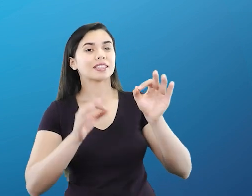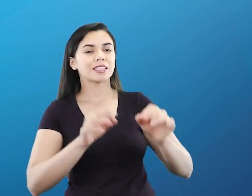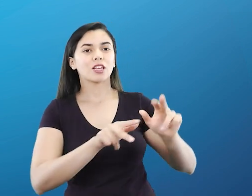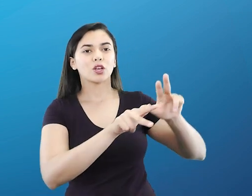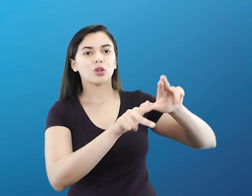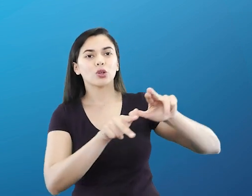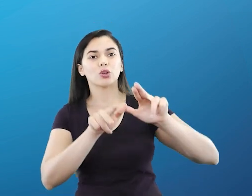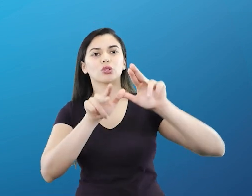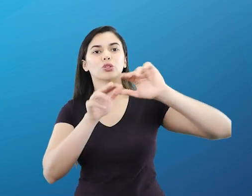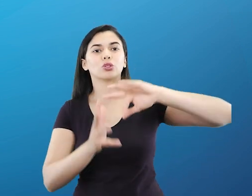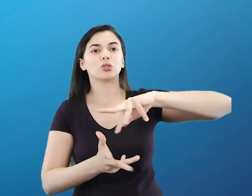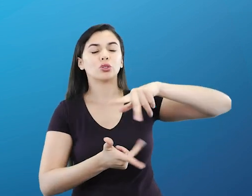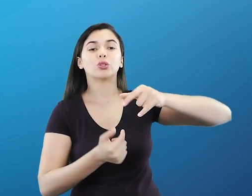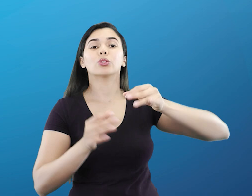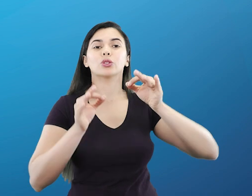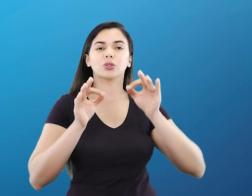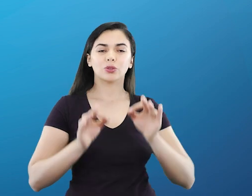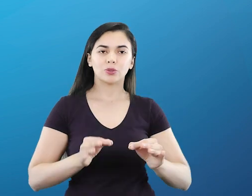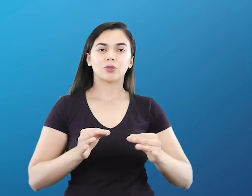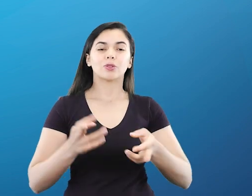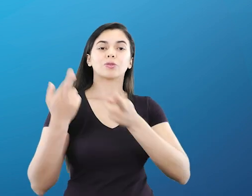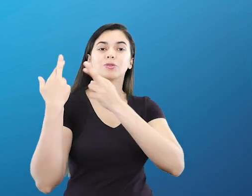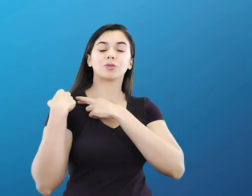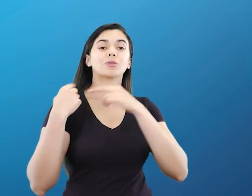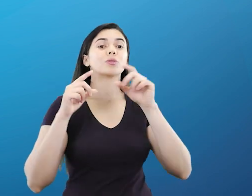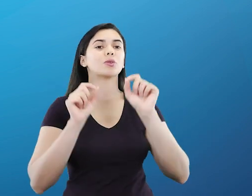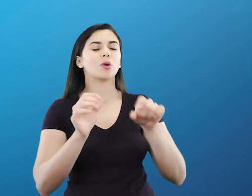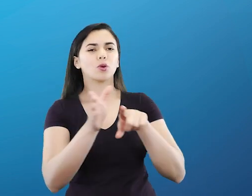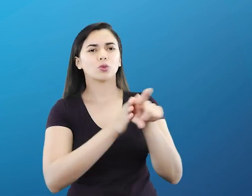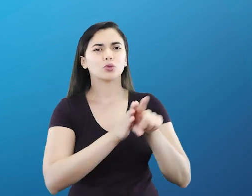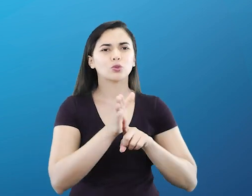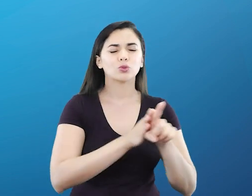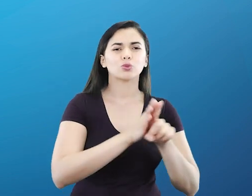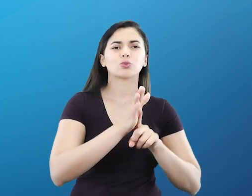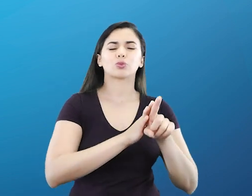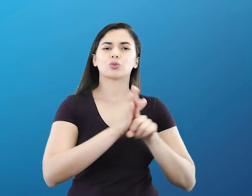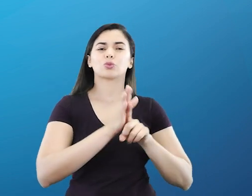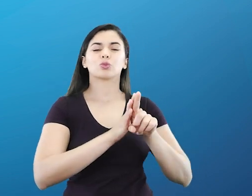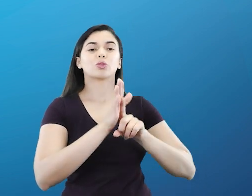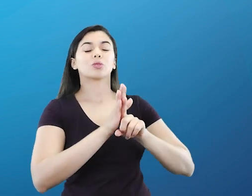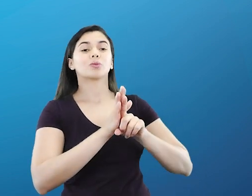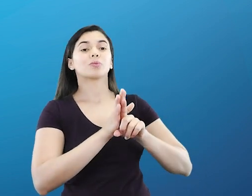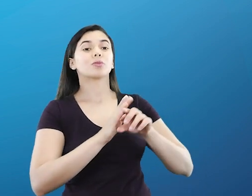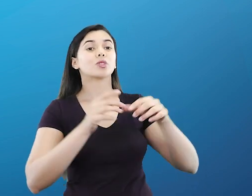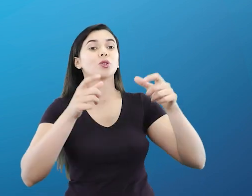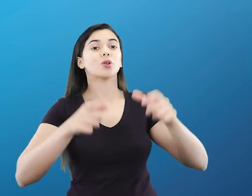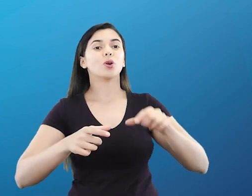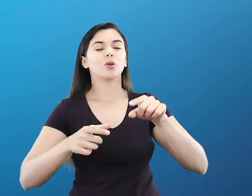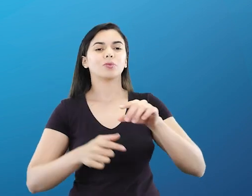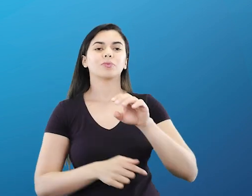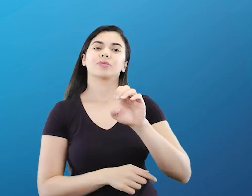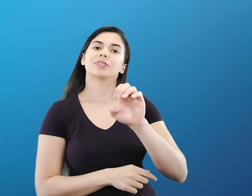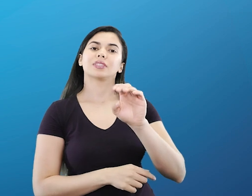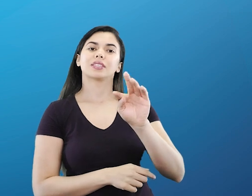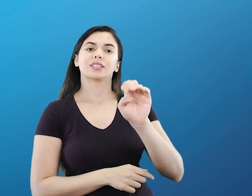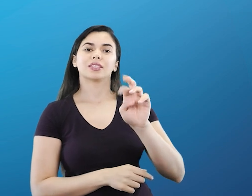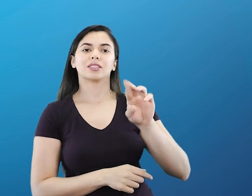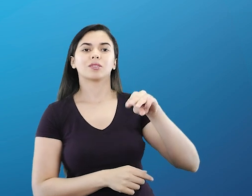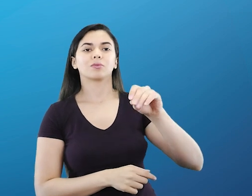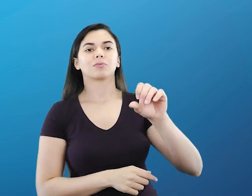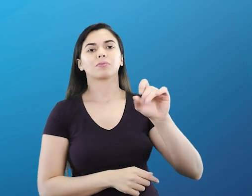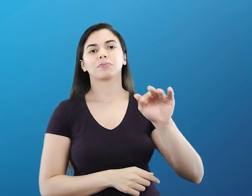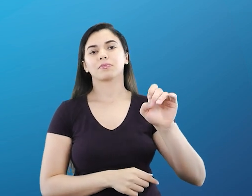a Estação Espacial Internacional responsável pela realização de diversos estudos astronômicos está situada na termosfera.